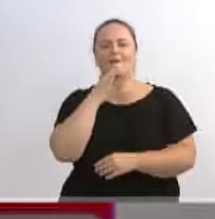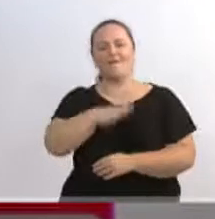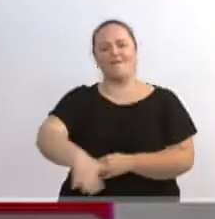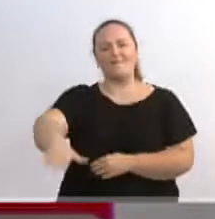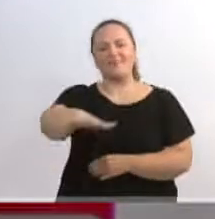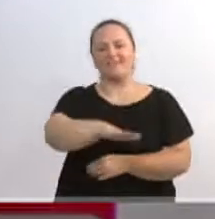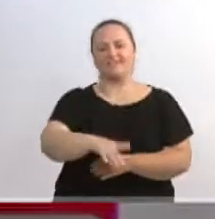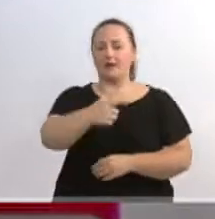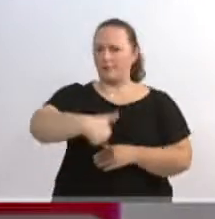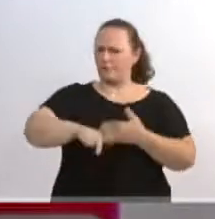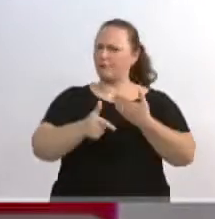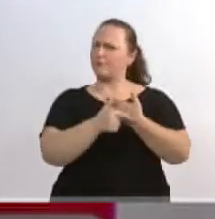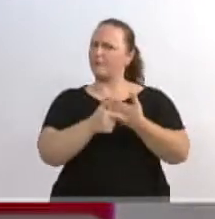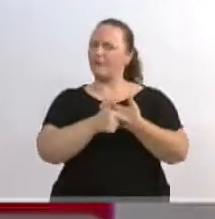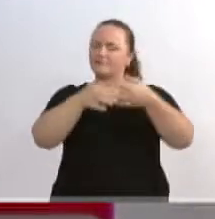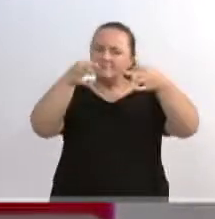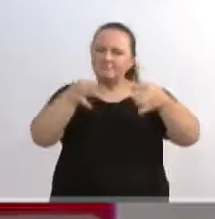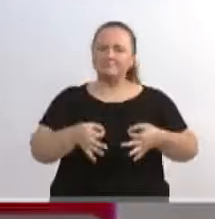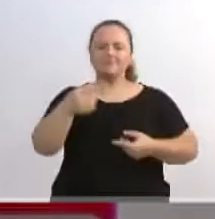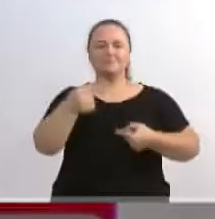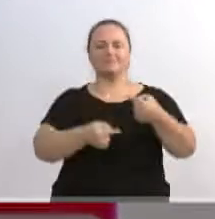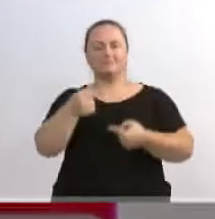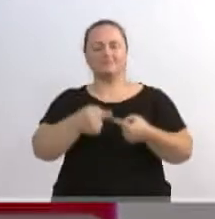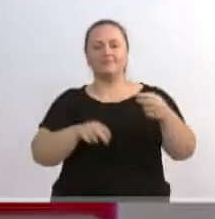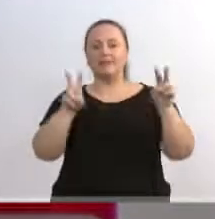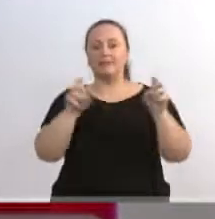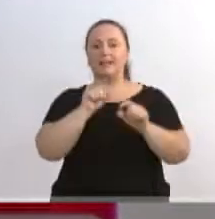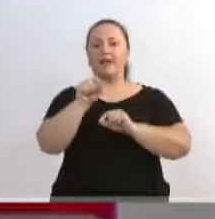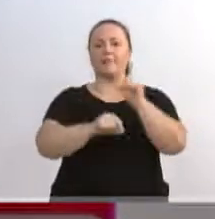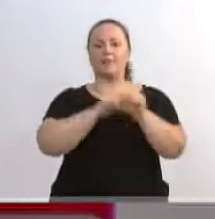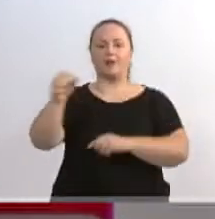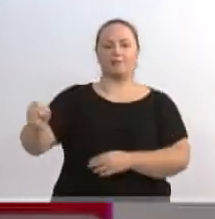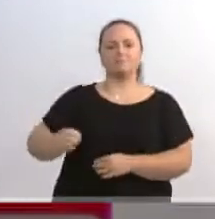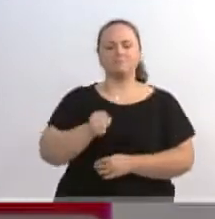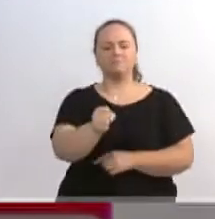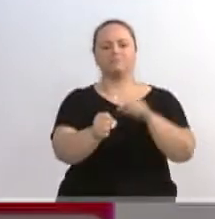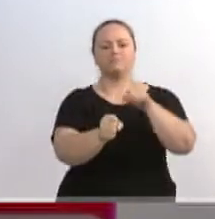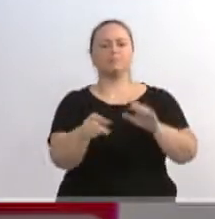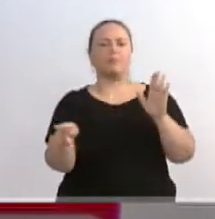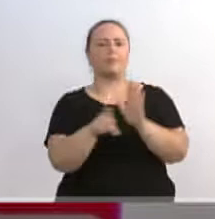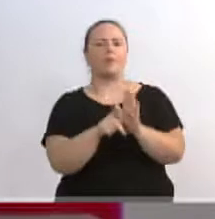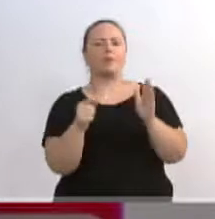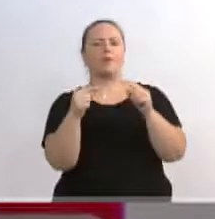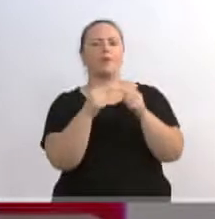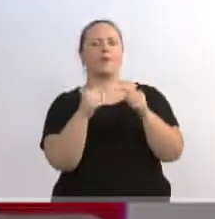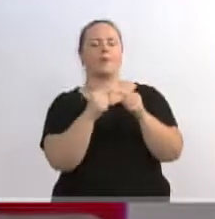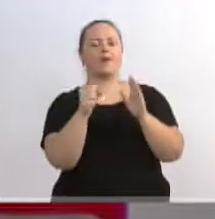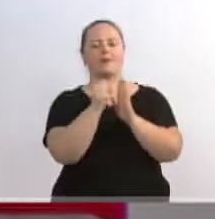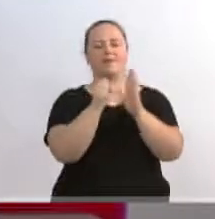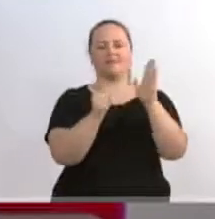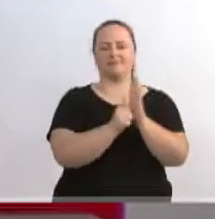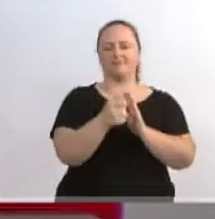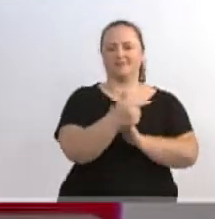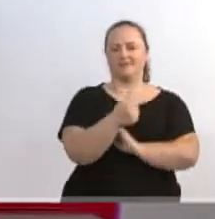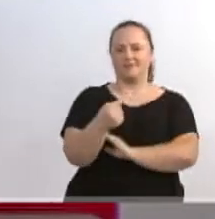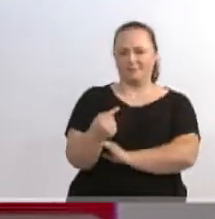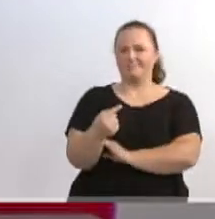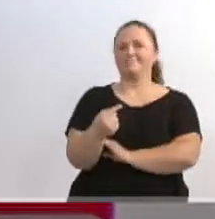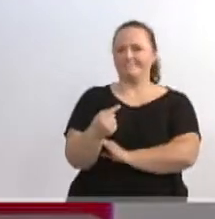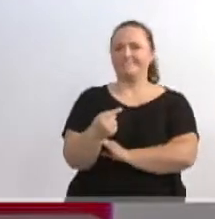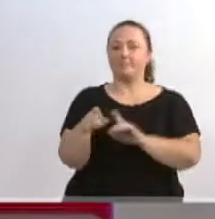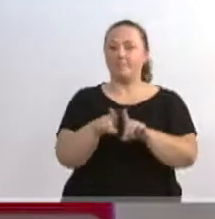papel aqui é justamente debater temas que são colocados nesse século XXI, que estão sendo discutidos nos grandes centros urbanos, e